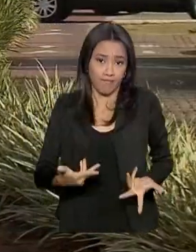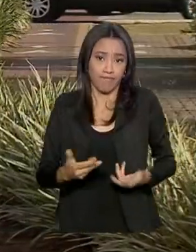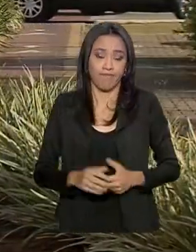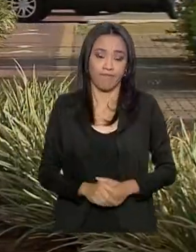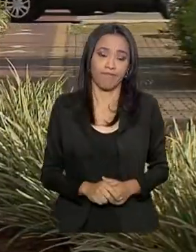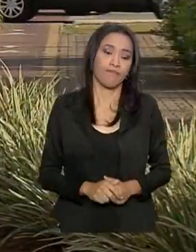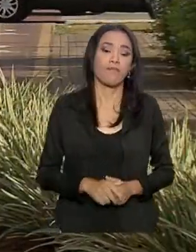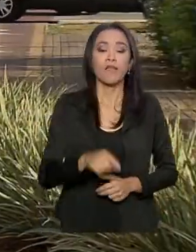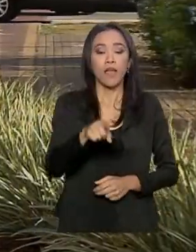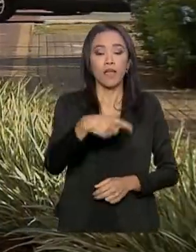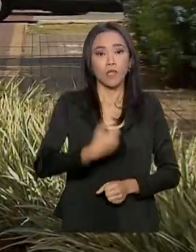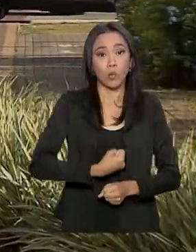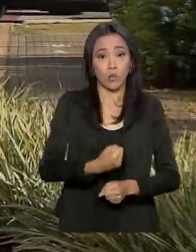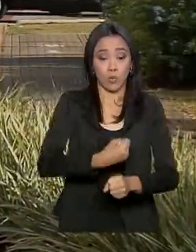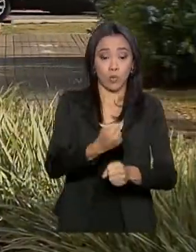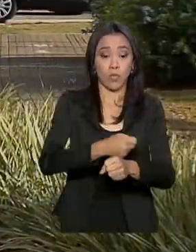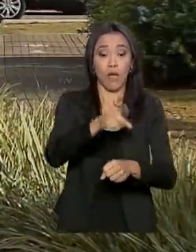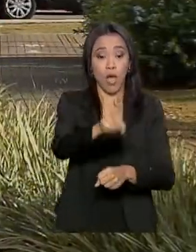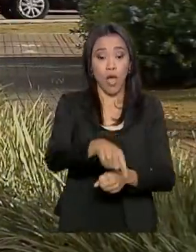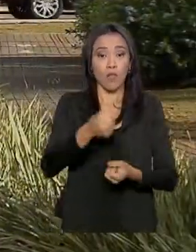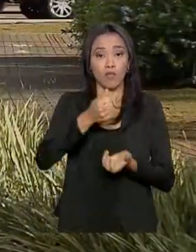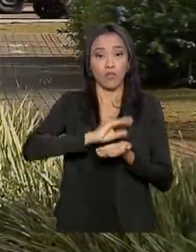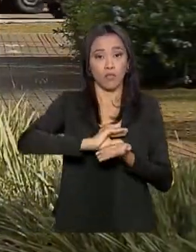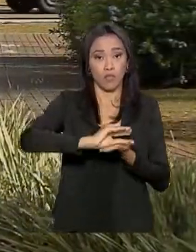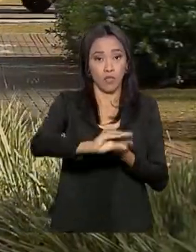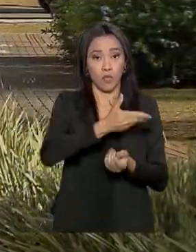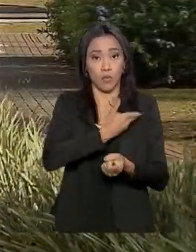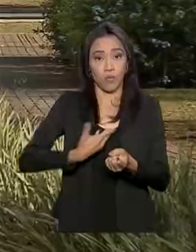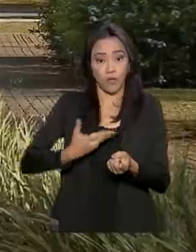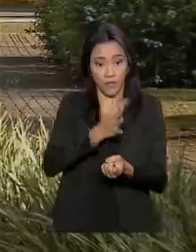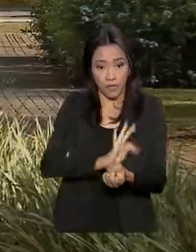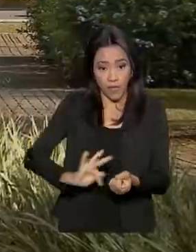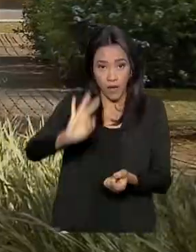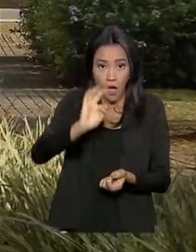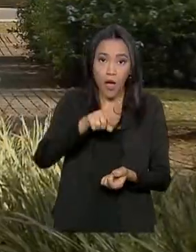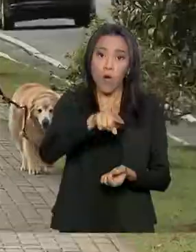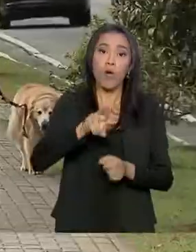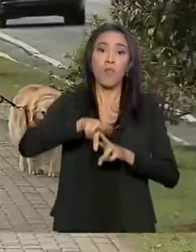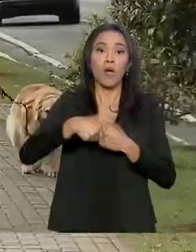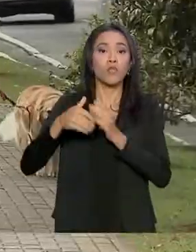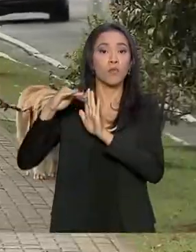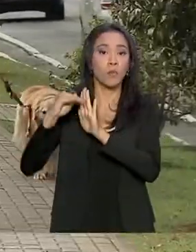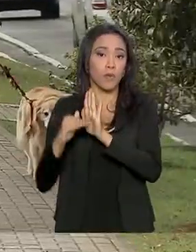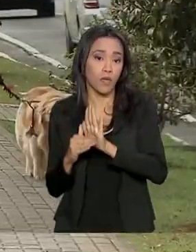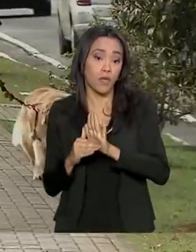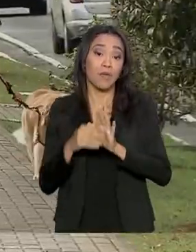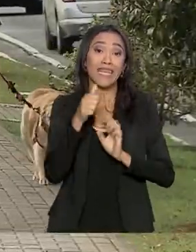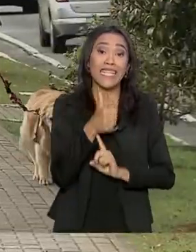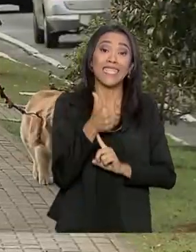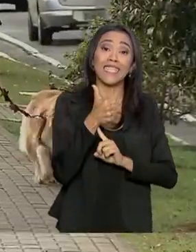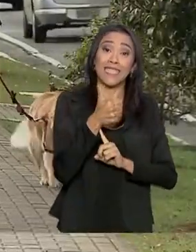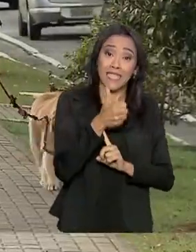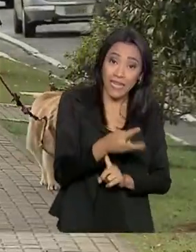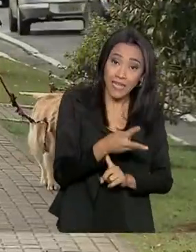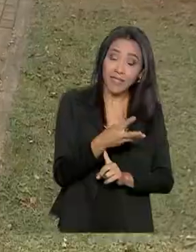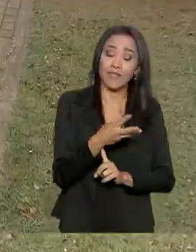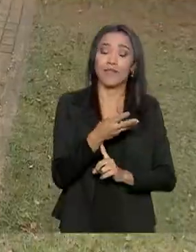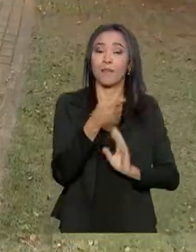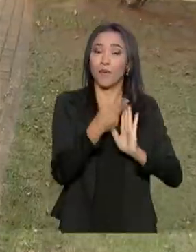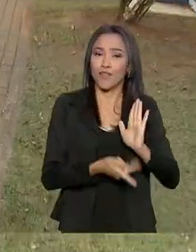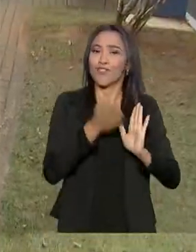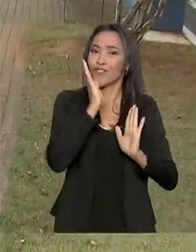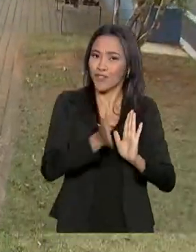As obras foram financiadas pelo governo federal por meio do programa Avançar Cidades. Mais 13 projetos foram aprovados.